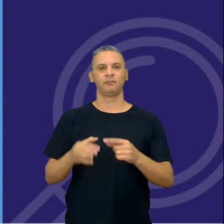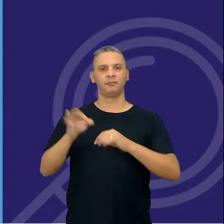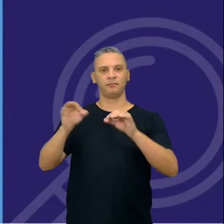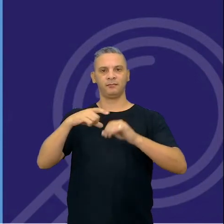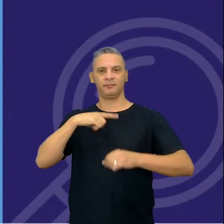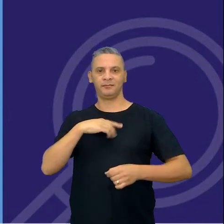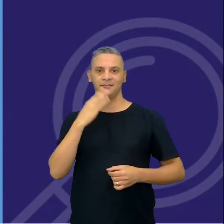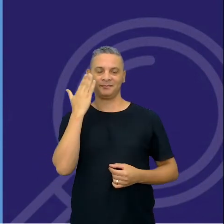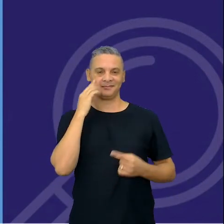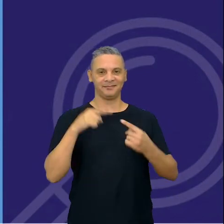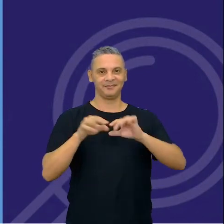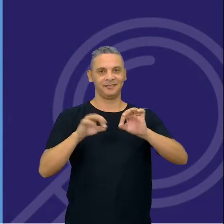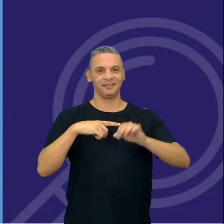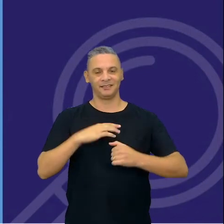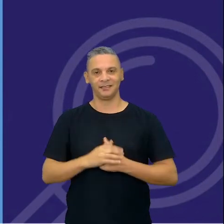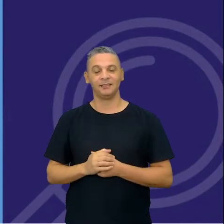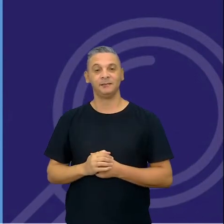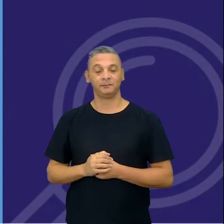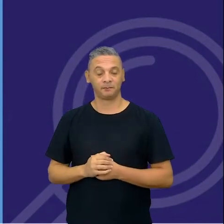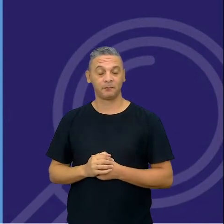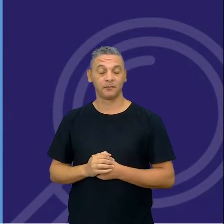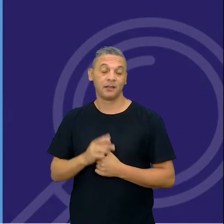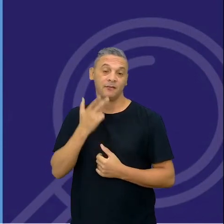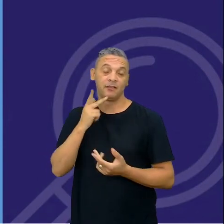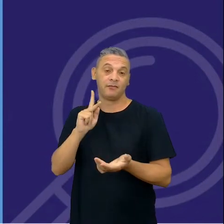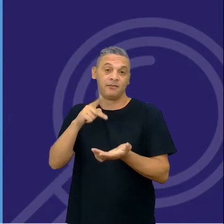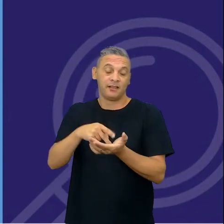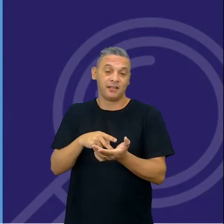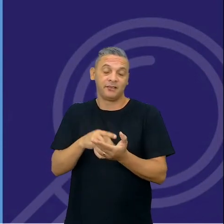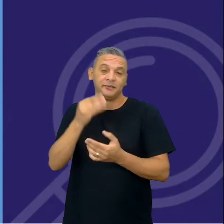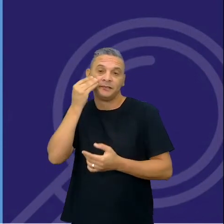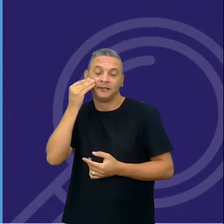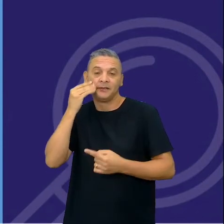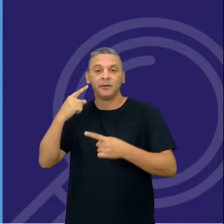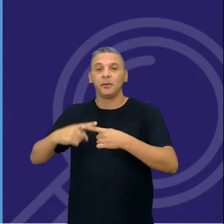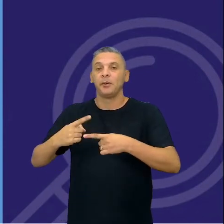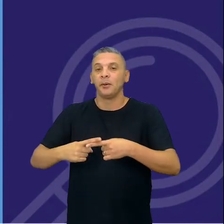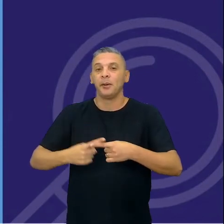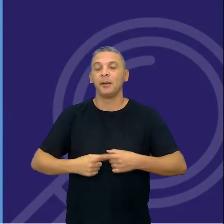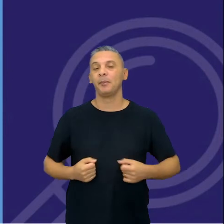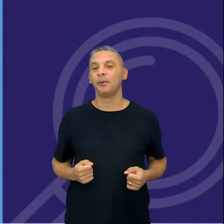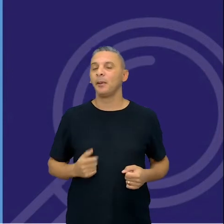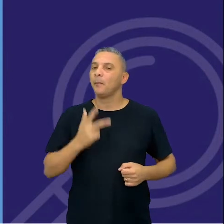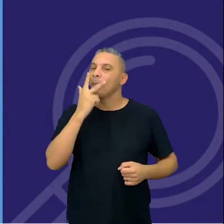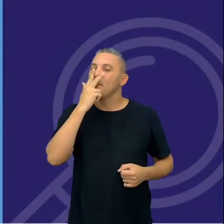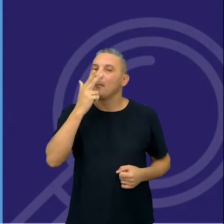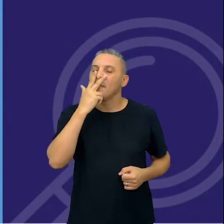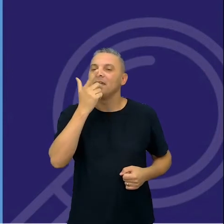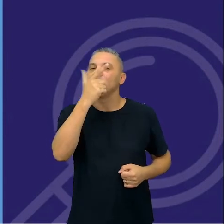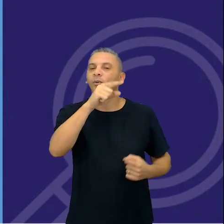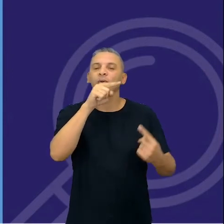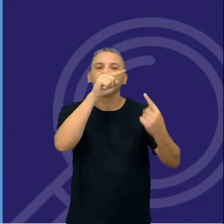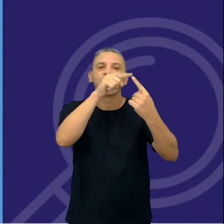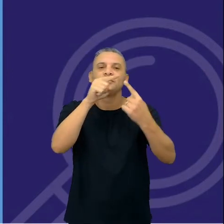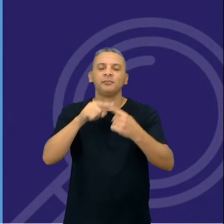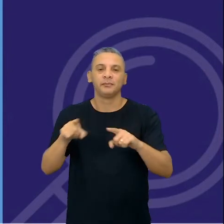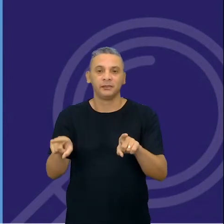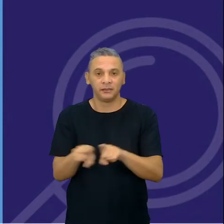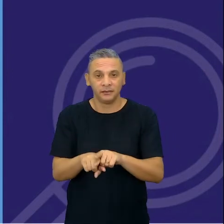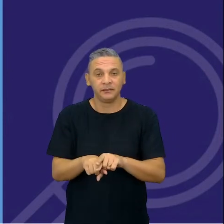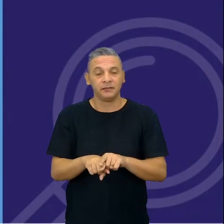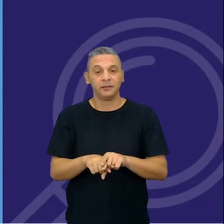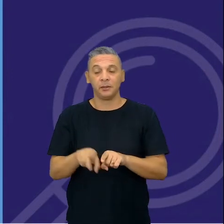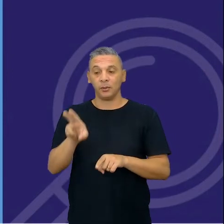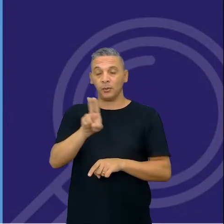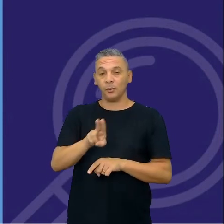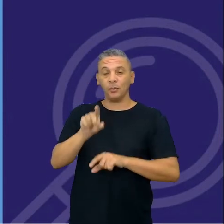são interessantes serem trabalhadas. Aqui na verdade é um experimento parecido com outro experimento, mas o indicador que ele usa